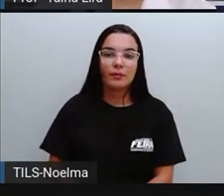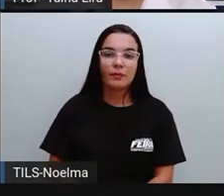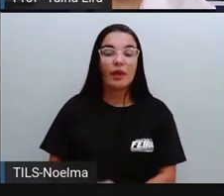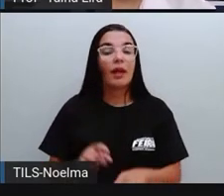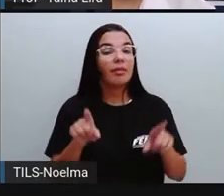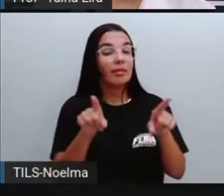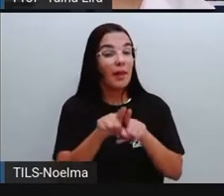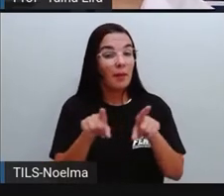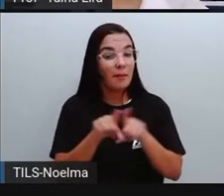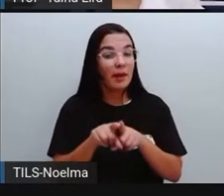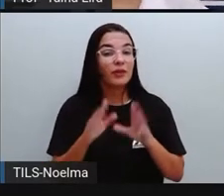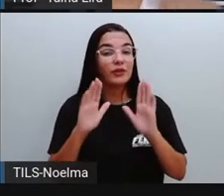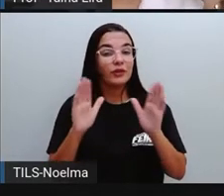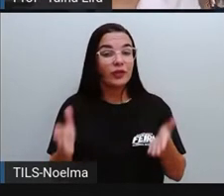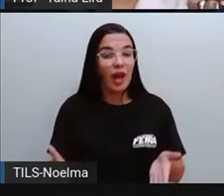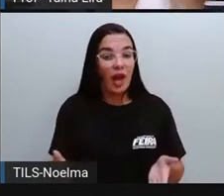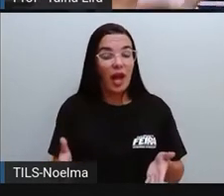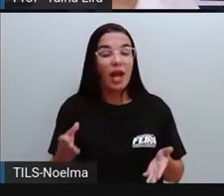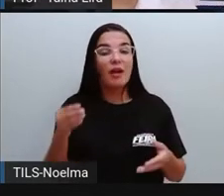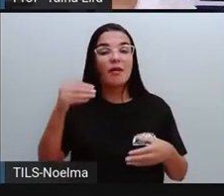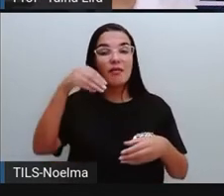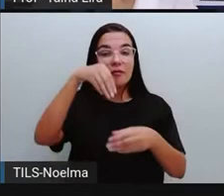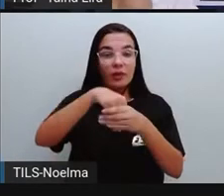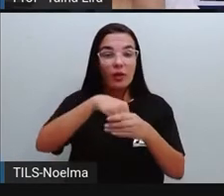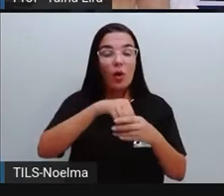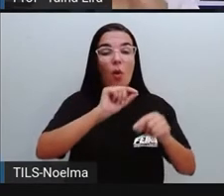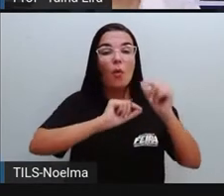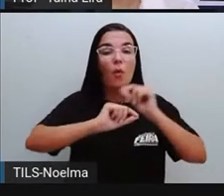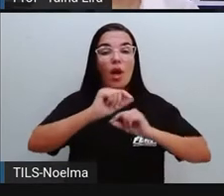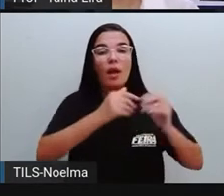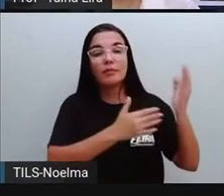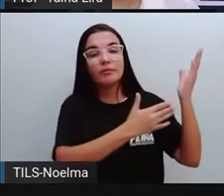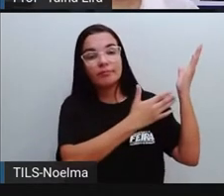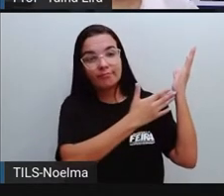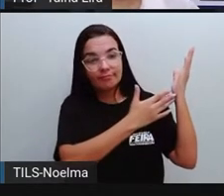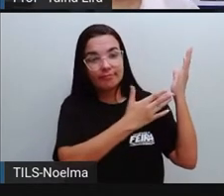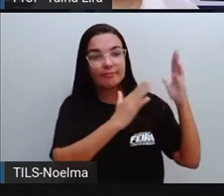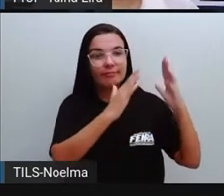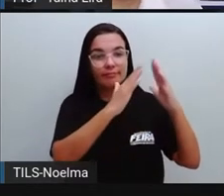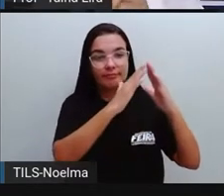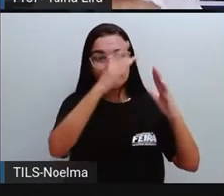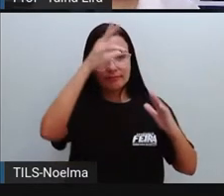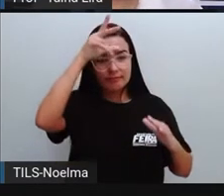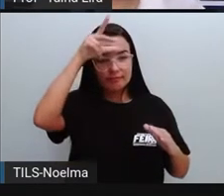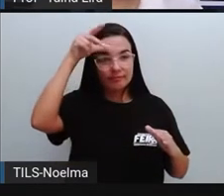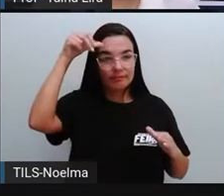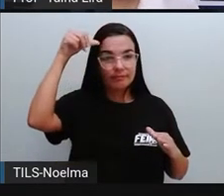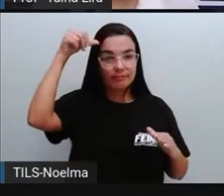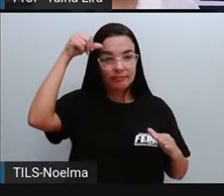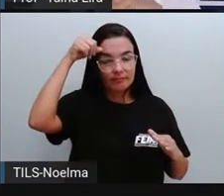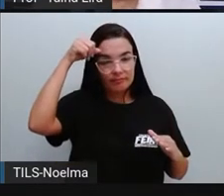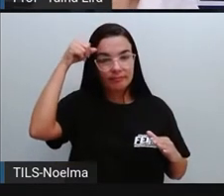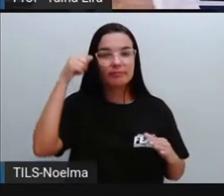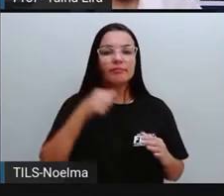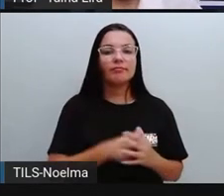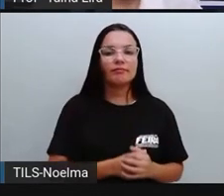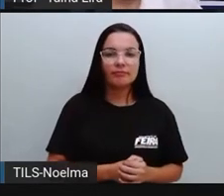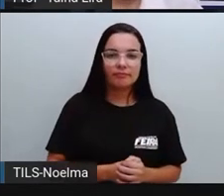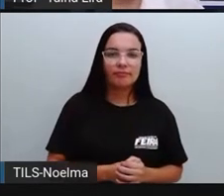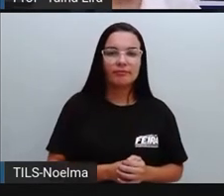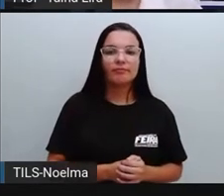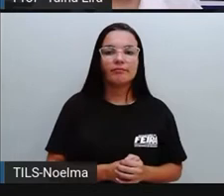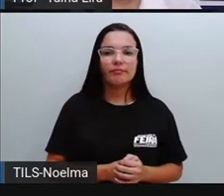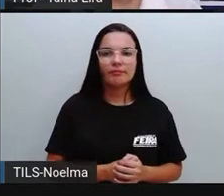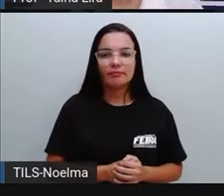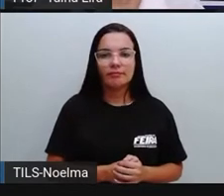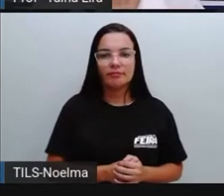O Paço Municipal, que é a nossa Prefeitura, na Avenida Senhor dos Passos, né, esquina ali também com a Getúlio Vargas,